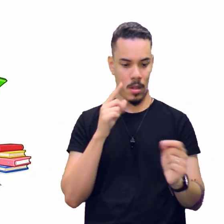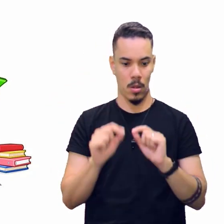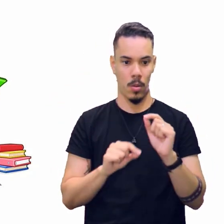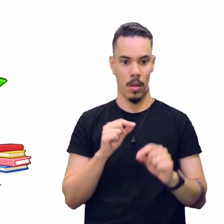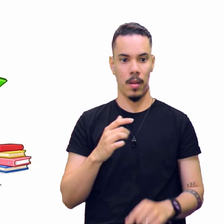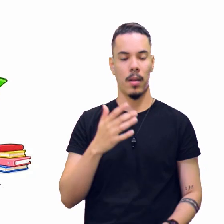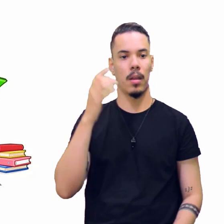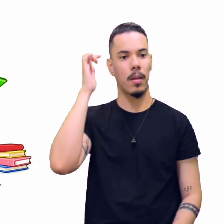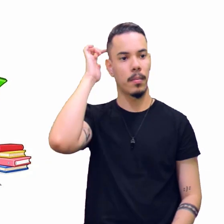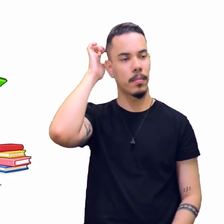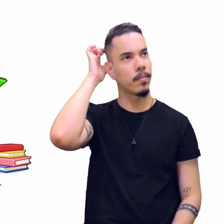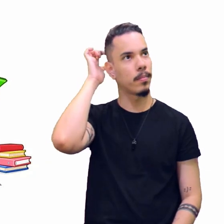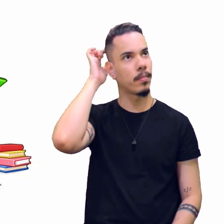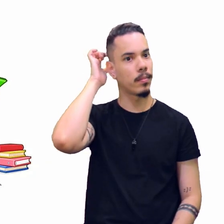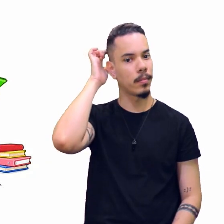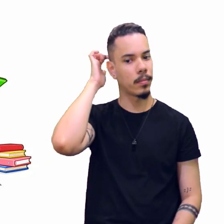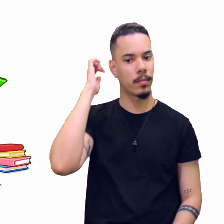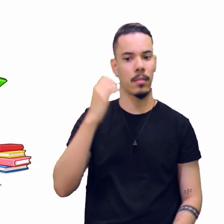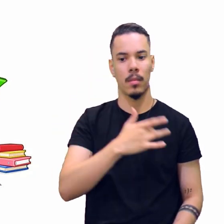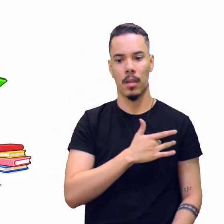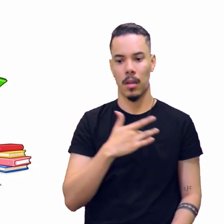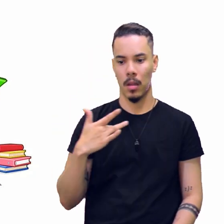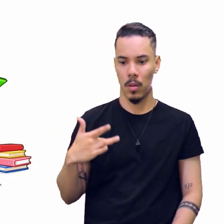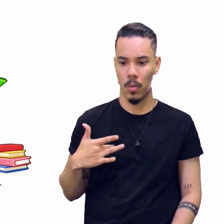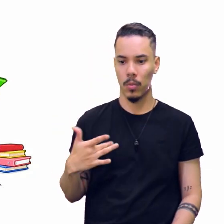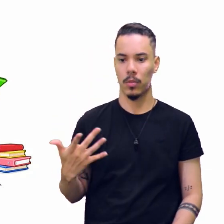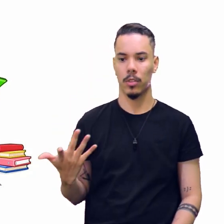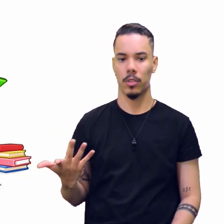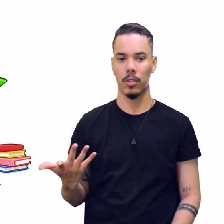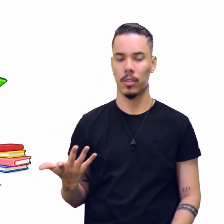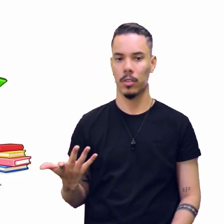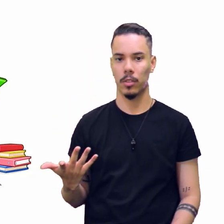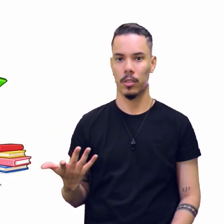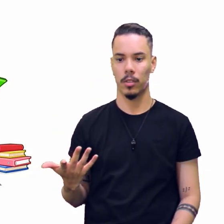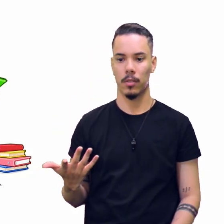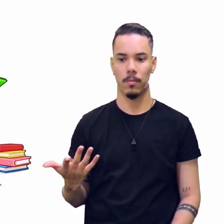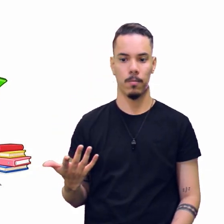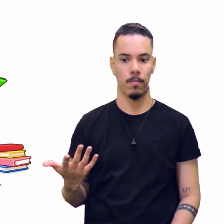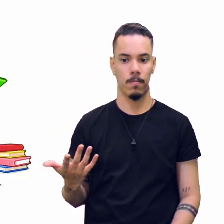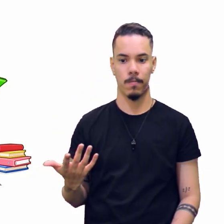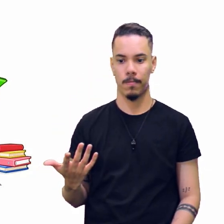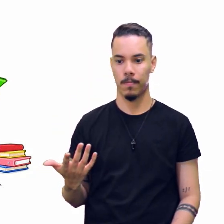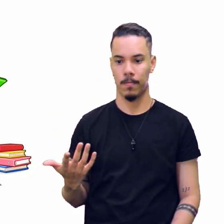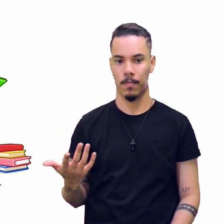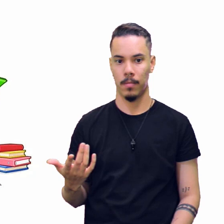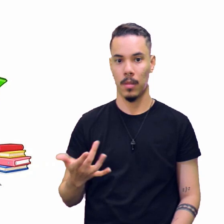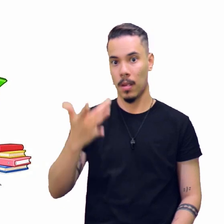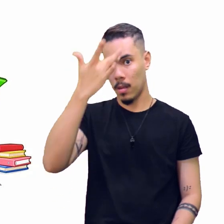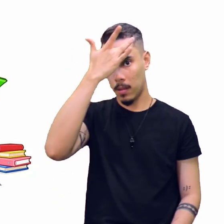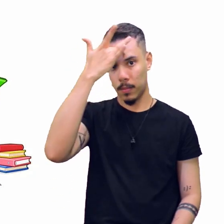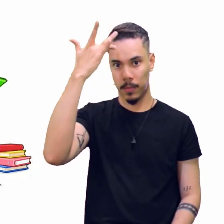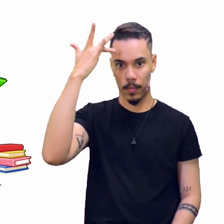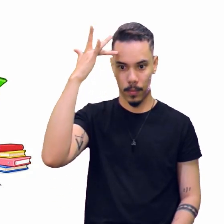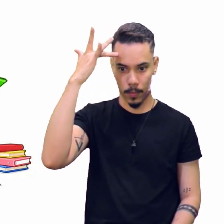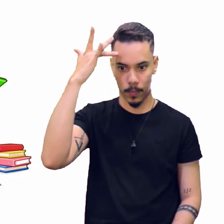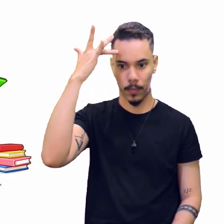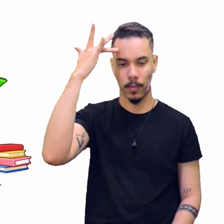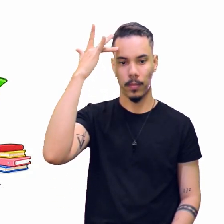bem-estar, uma saúde, a mente saudável,